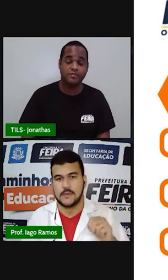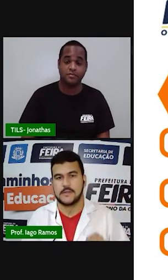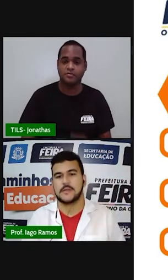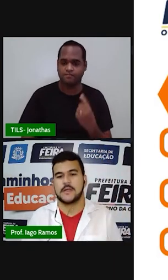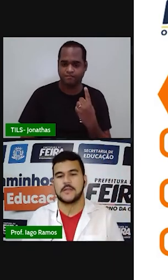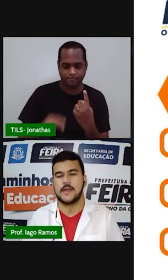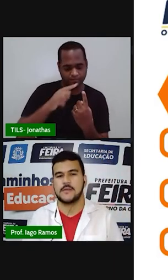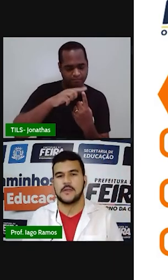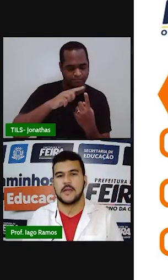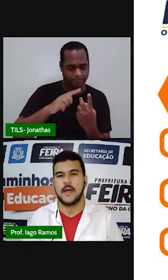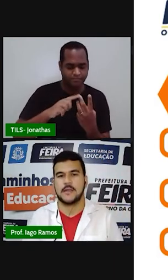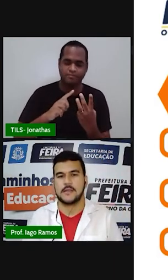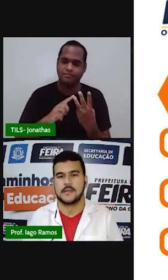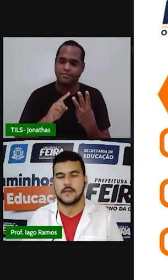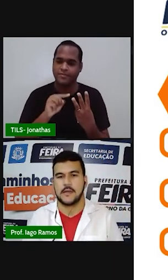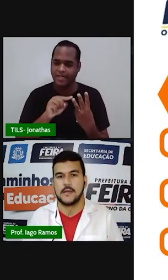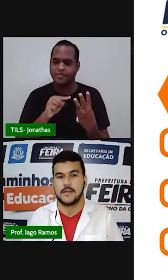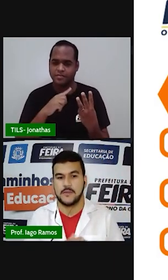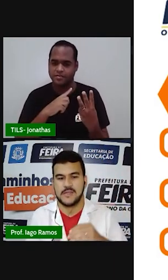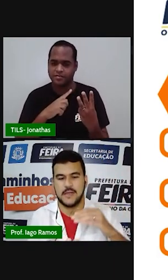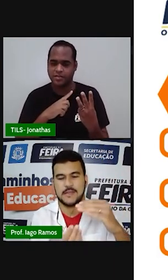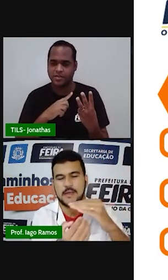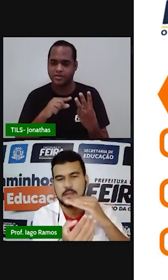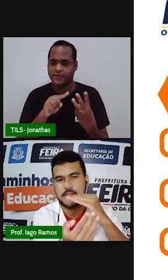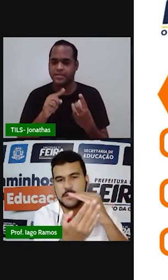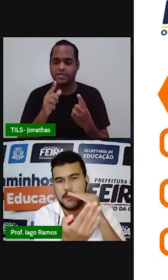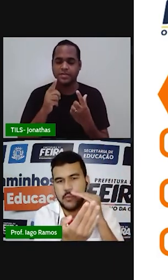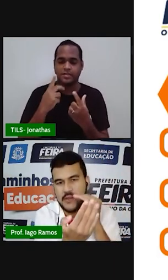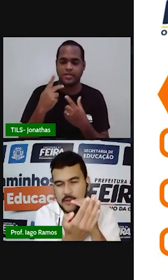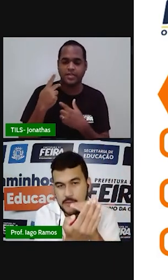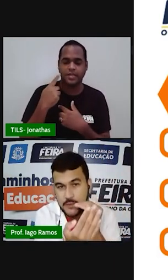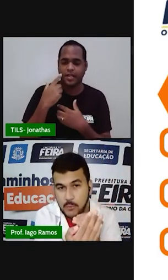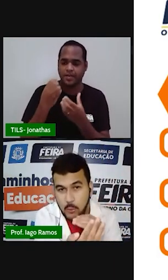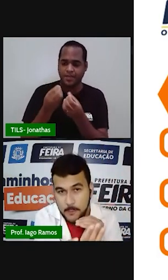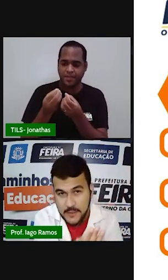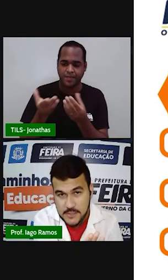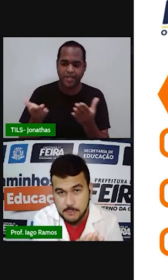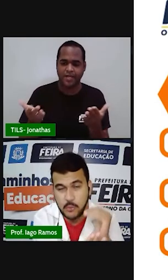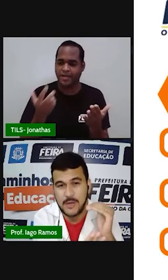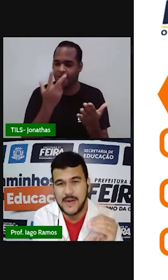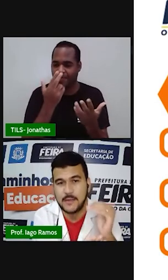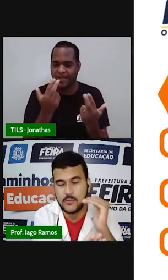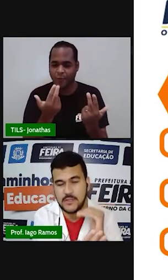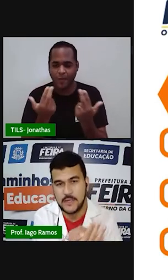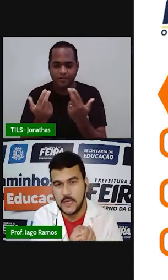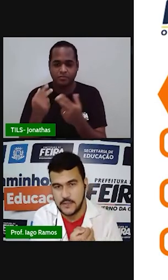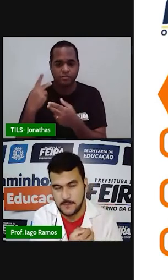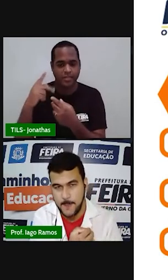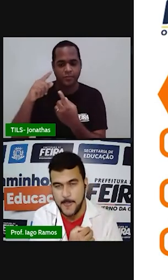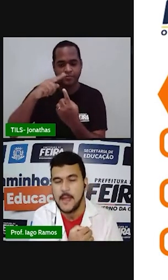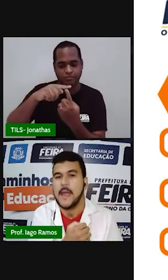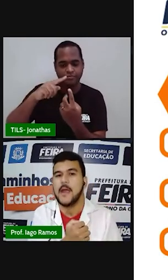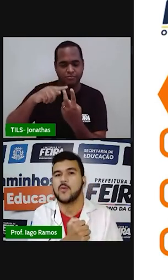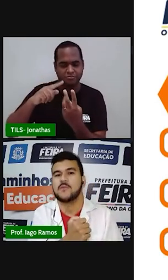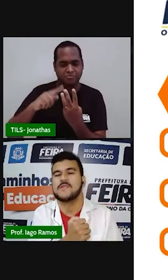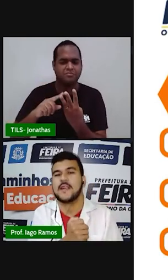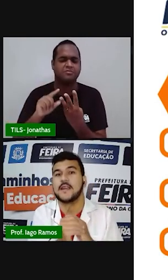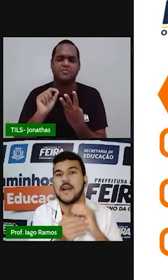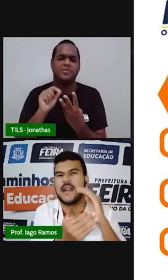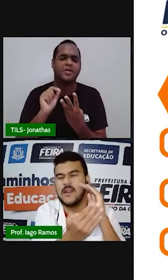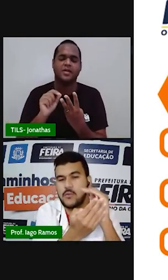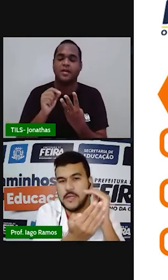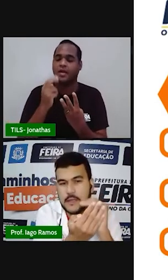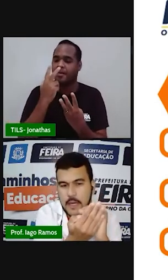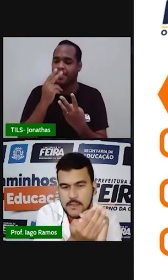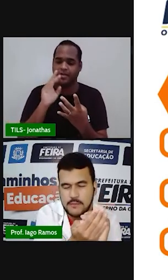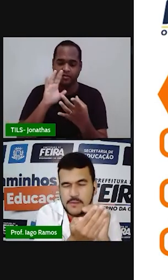notas das três unidades, se você quisesse distribuir isso igualmente por cada unidade, é como se em